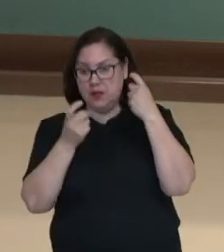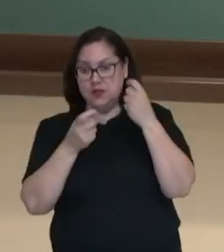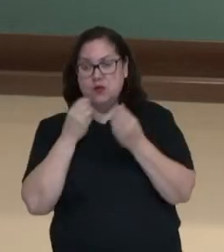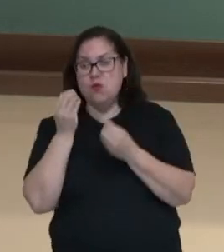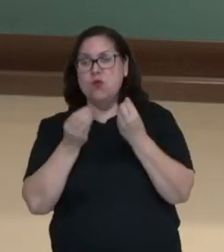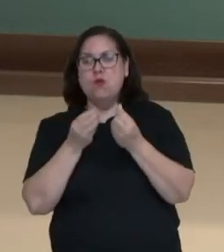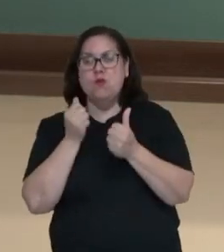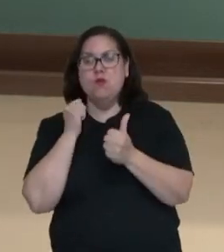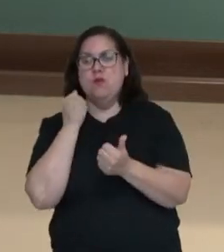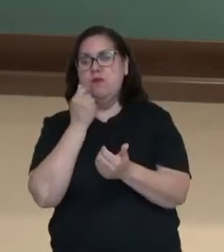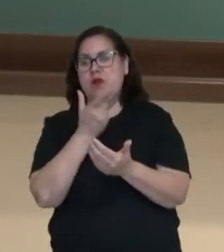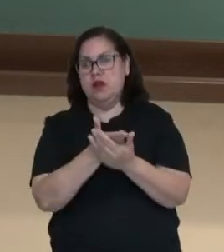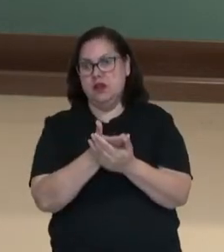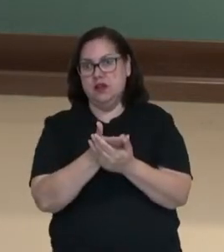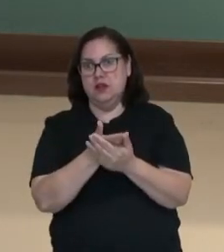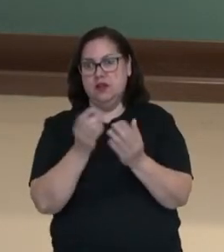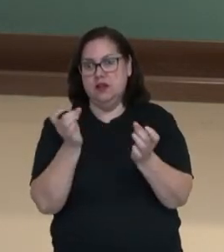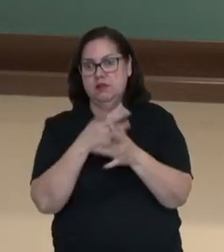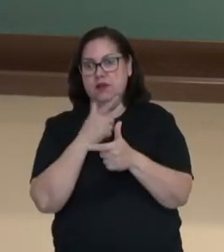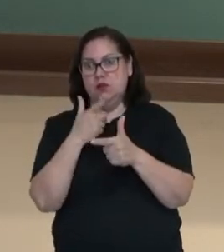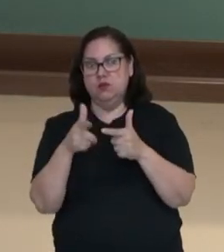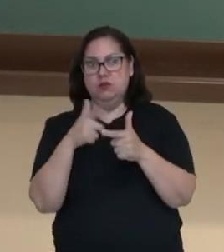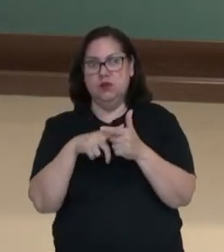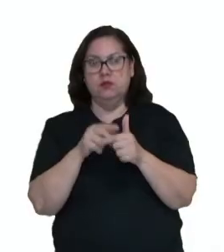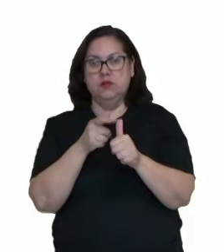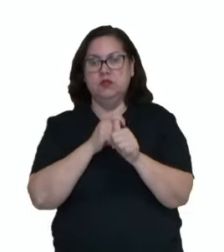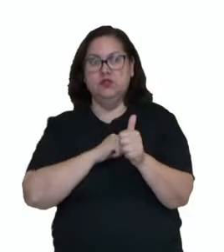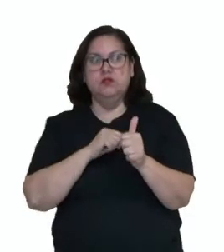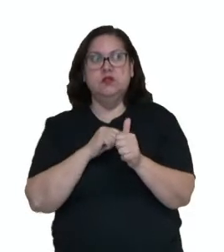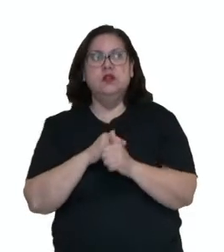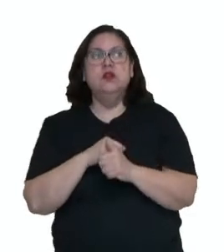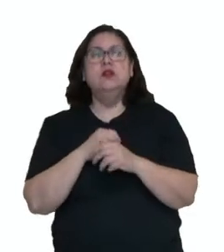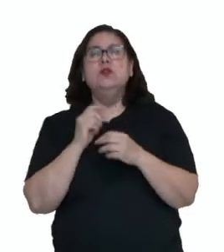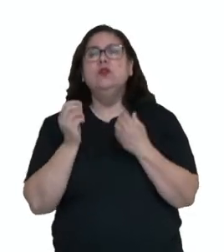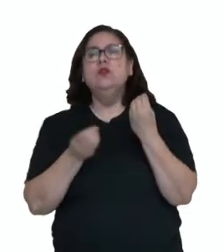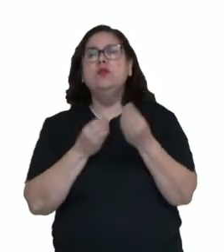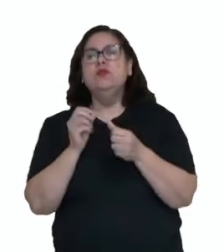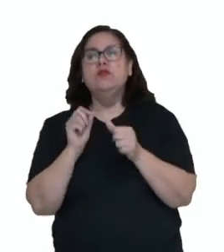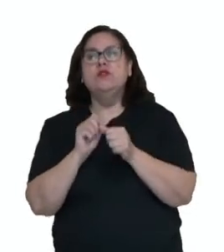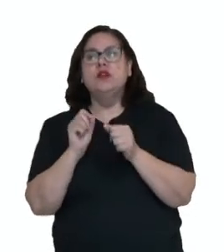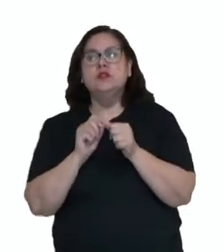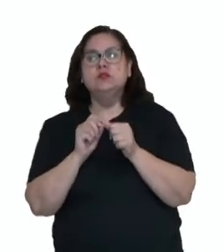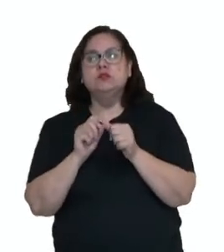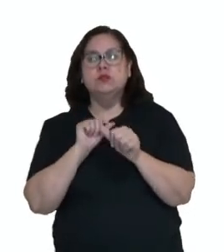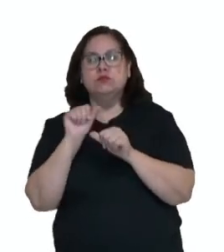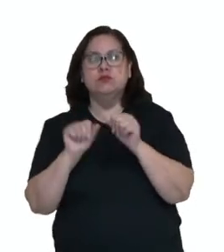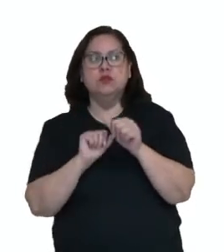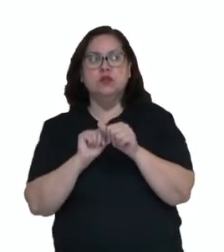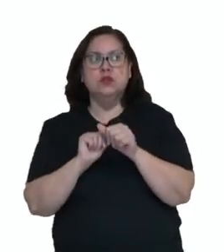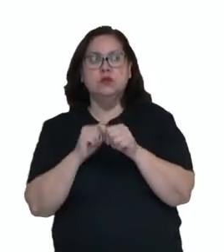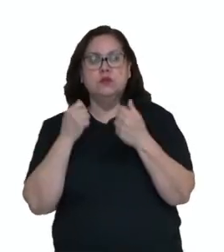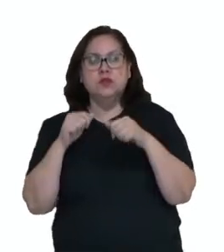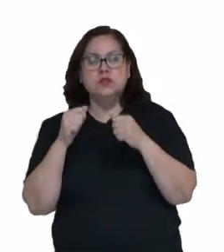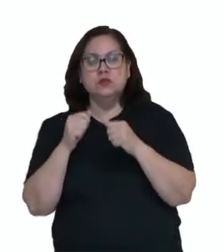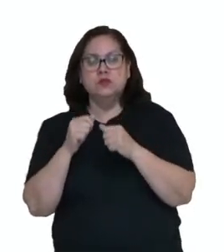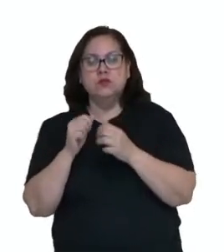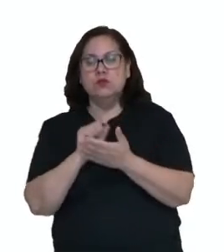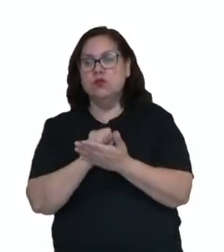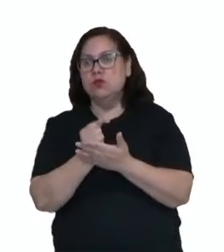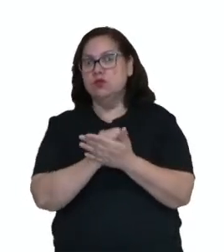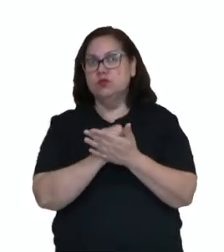como resolver essa situação do meu endividamento. E como é que eu faço para mudar? Eu preciso o quê?